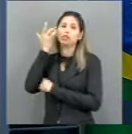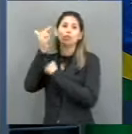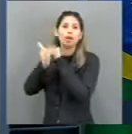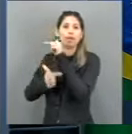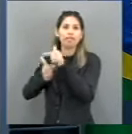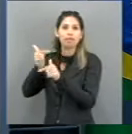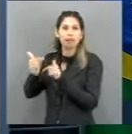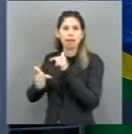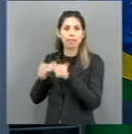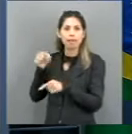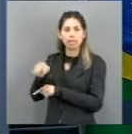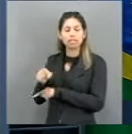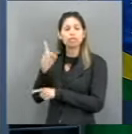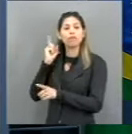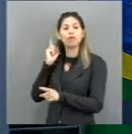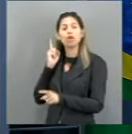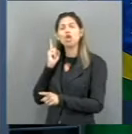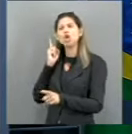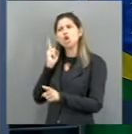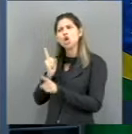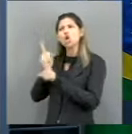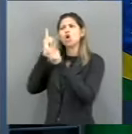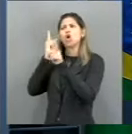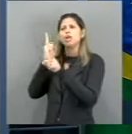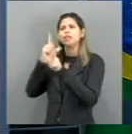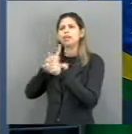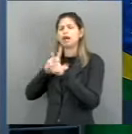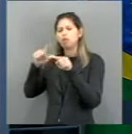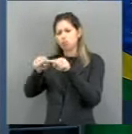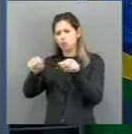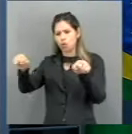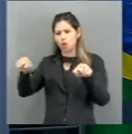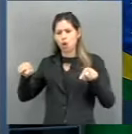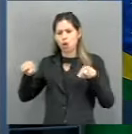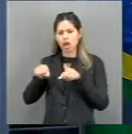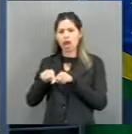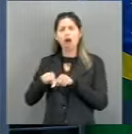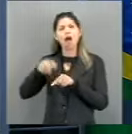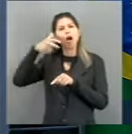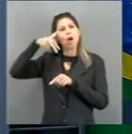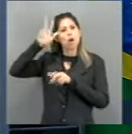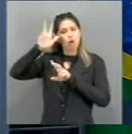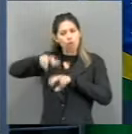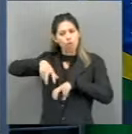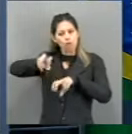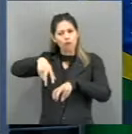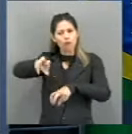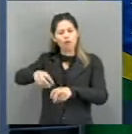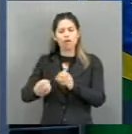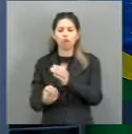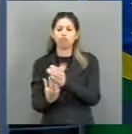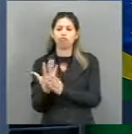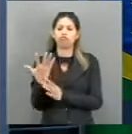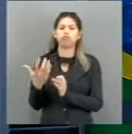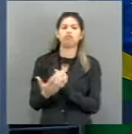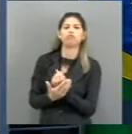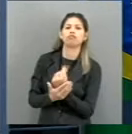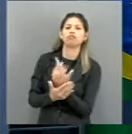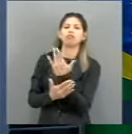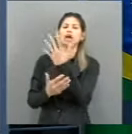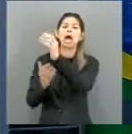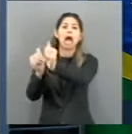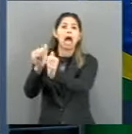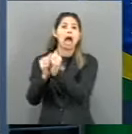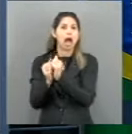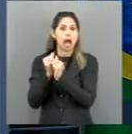no regime análogo ao trabalho escravo, lavouras de arroz em Uruguaiana, também lá no Rio Grande. Então,